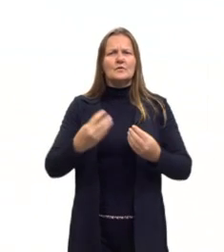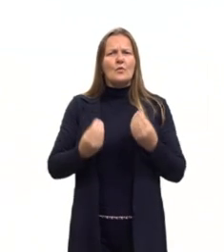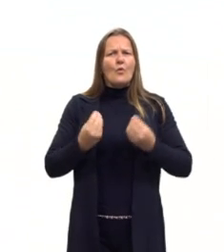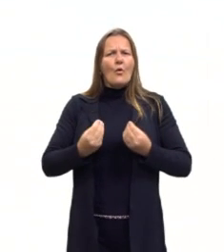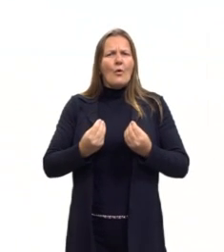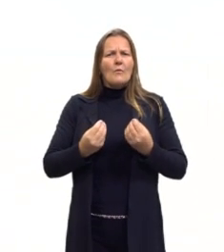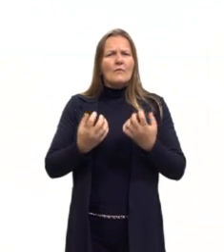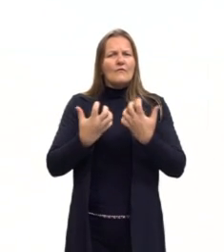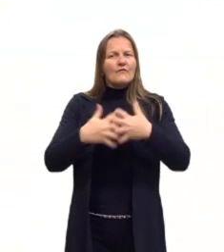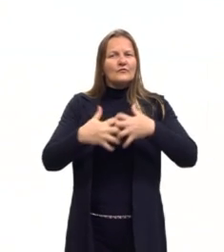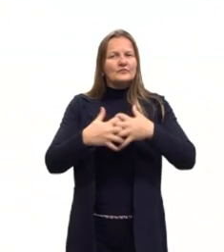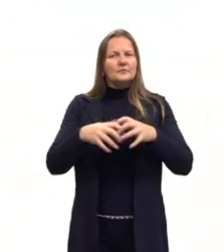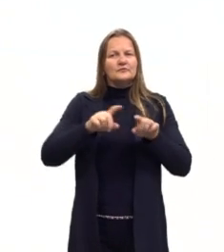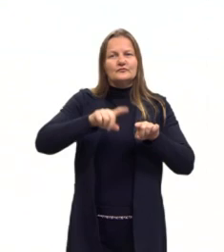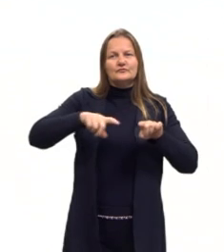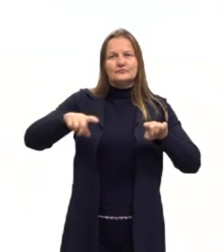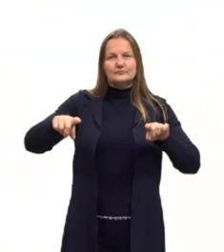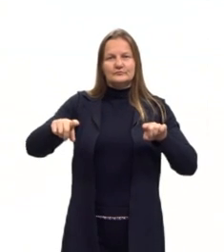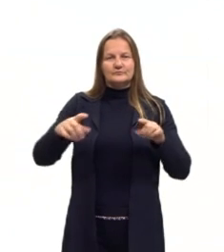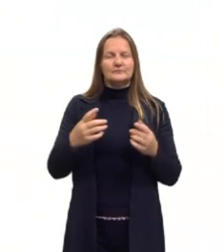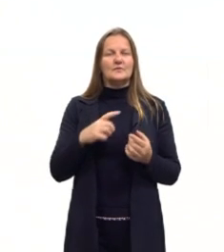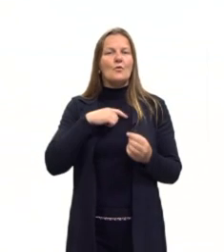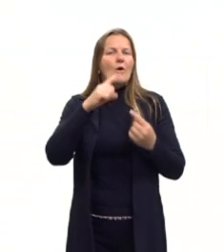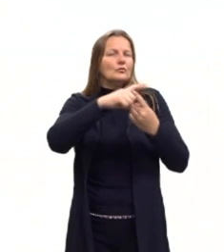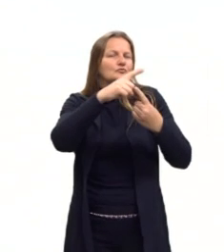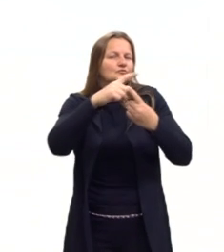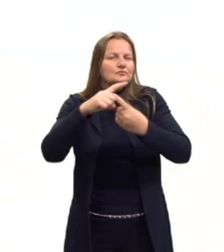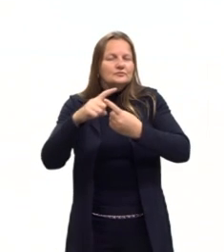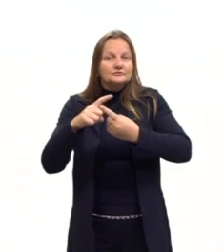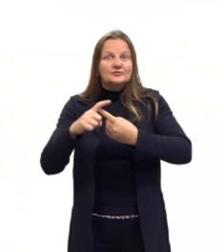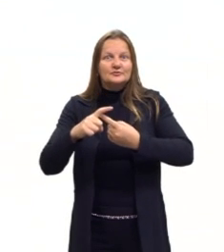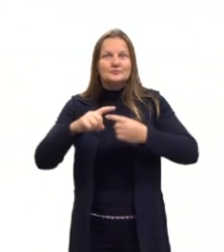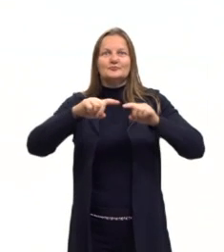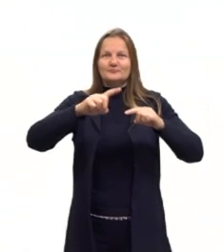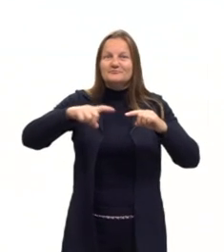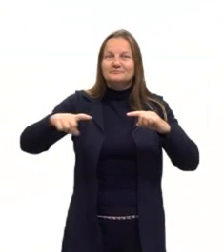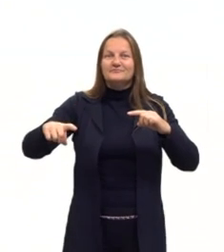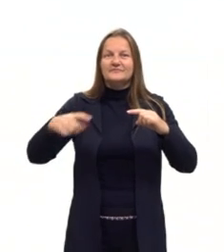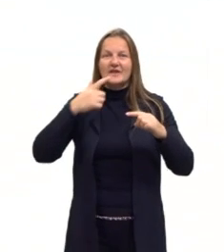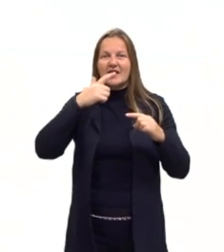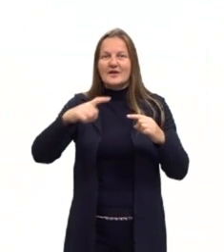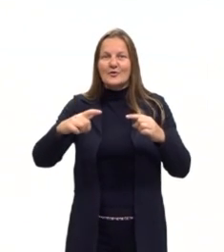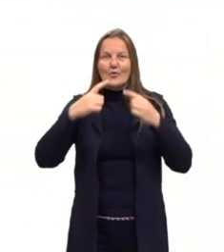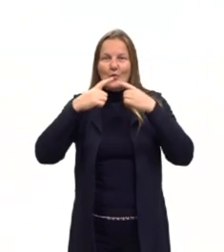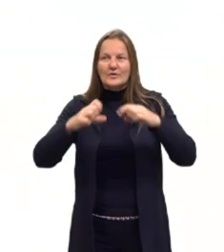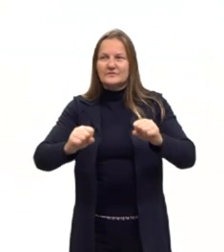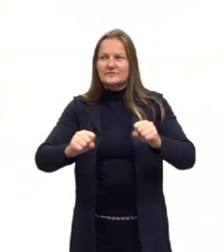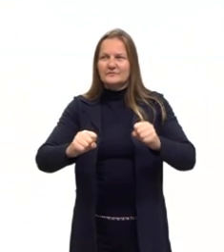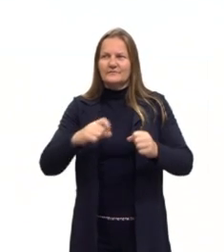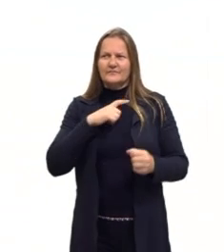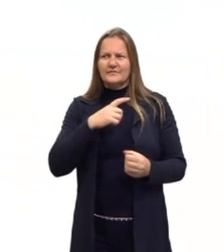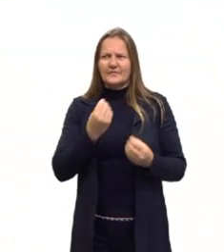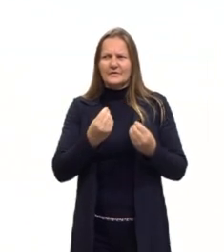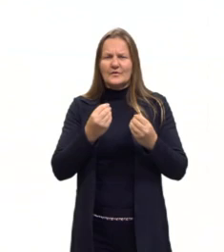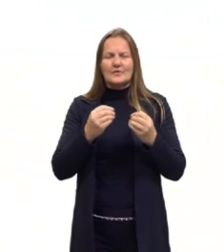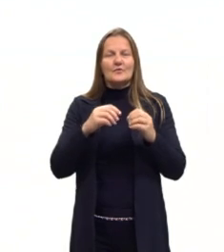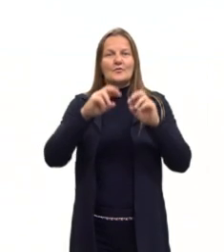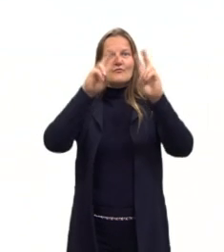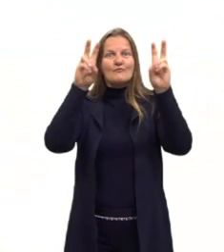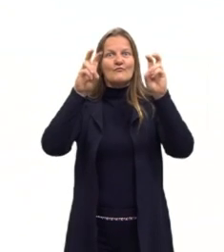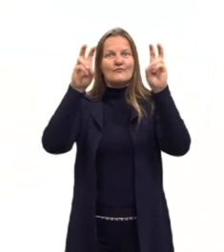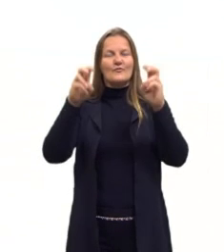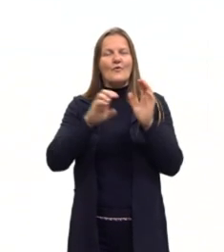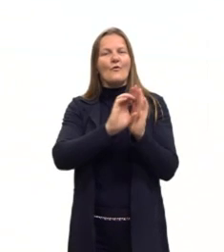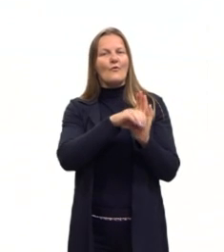são essas variações. Que tipo de variações eu posso ter na língua. E eu abordei todos esses